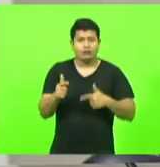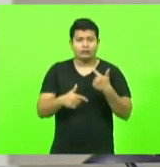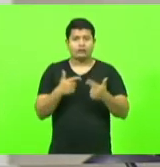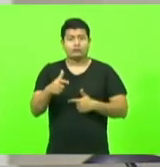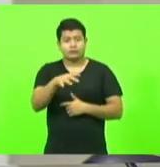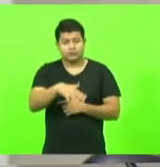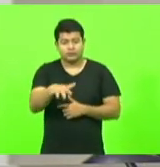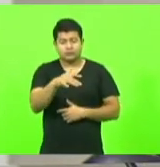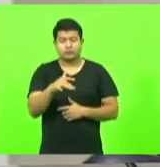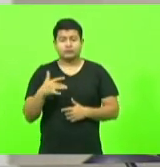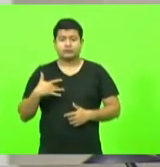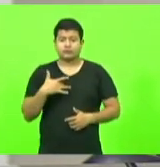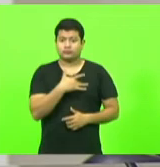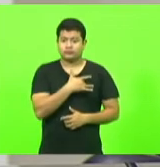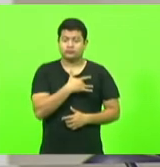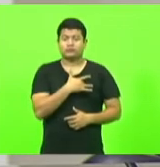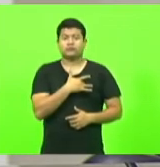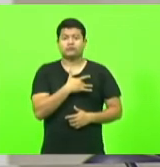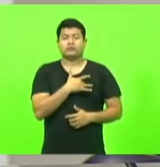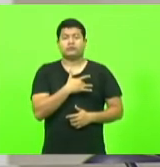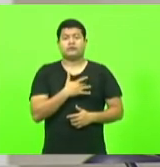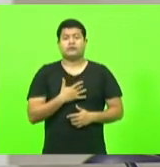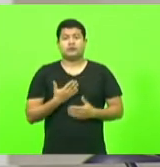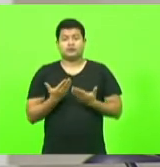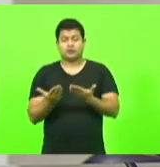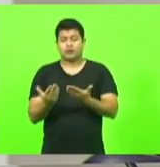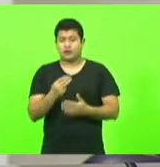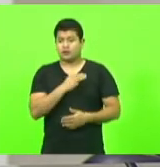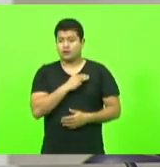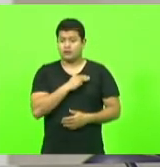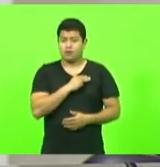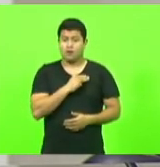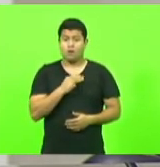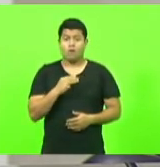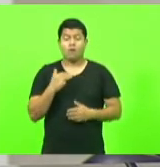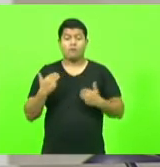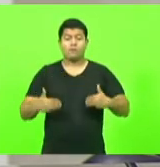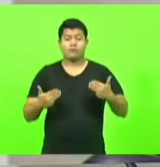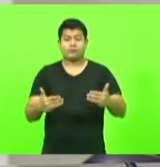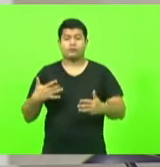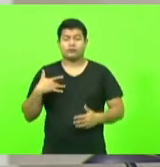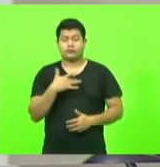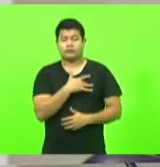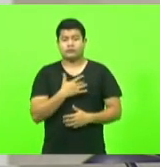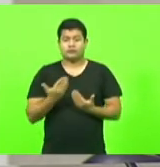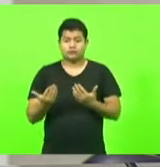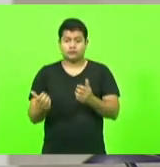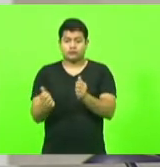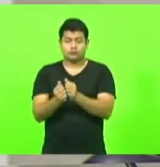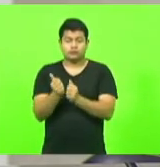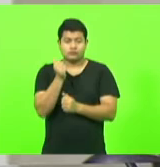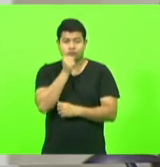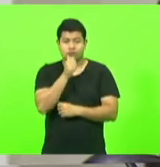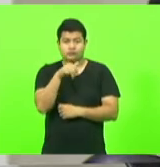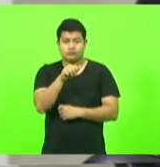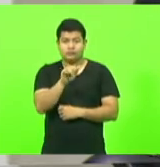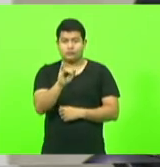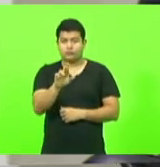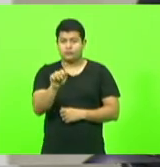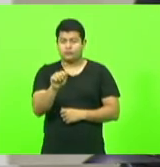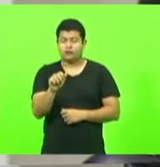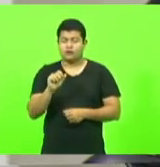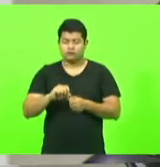ministério da saúde tem feito que a doutora Mayra tem feito então parabéns por vocês abordarem fico